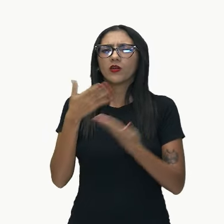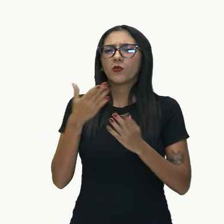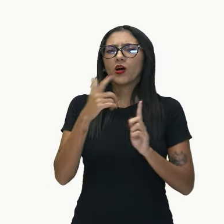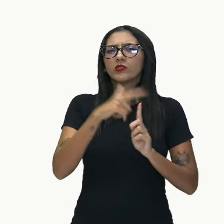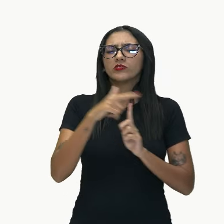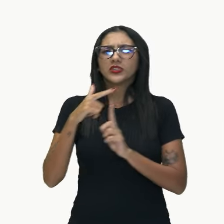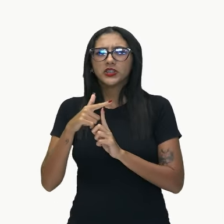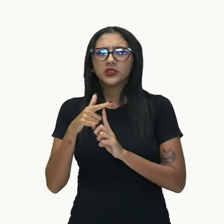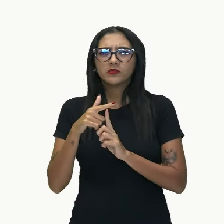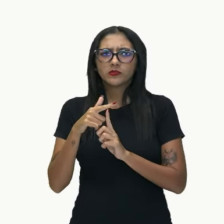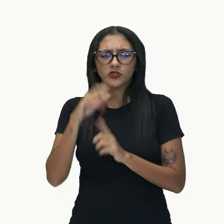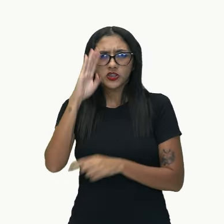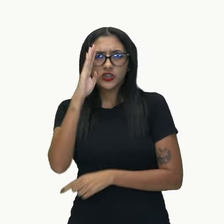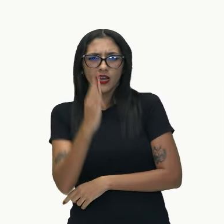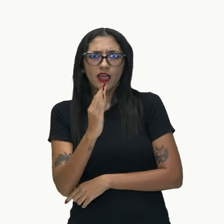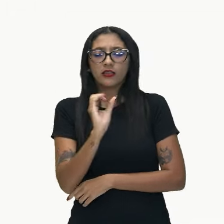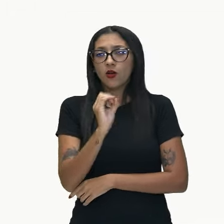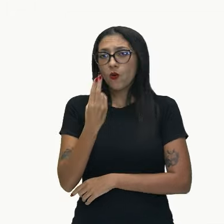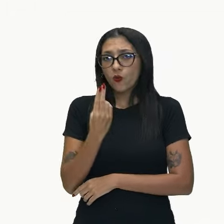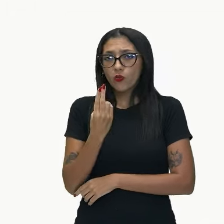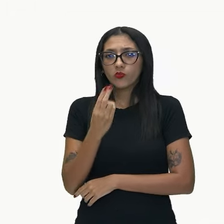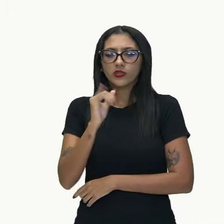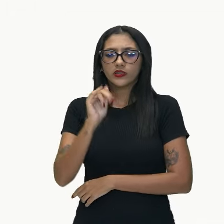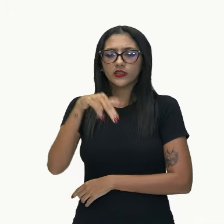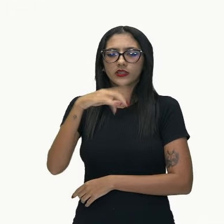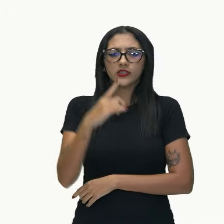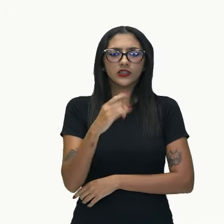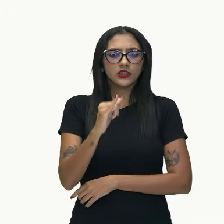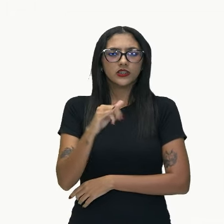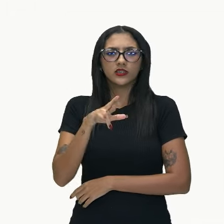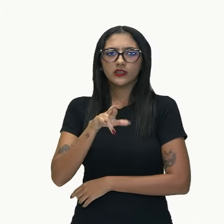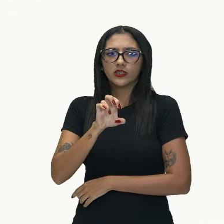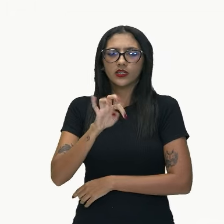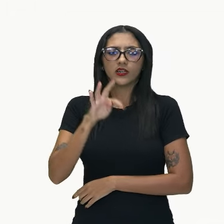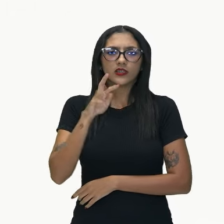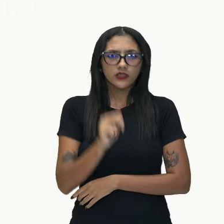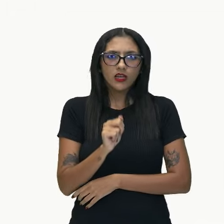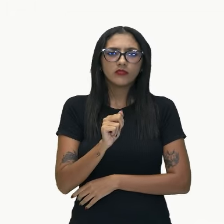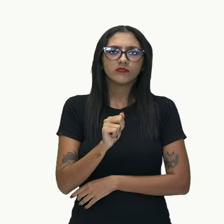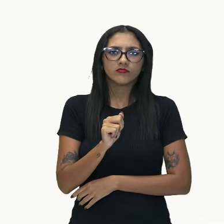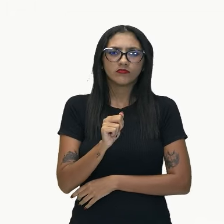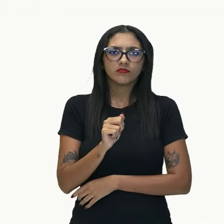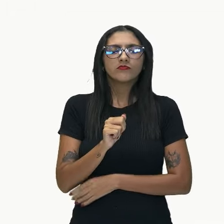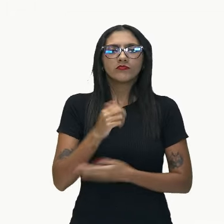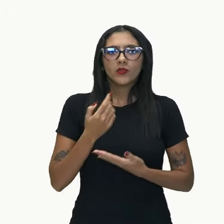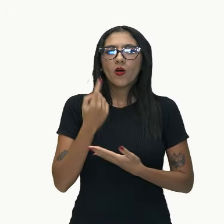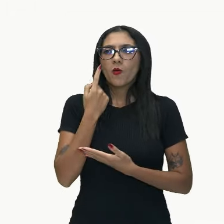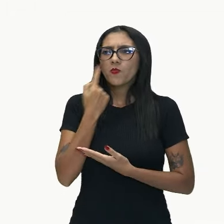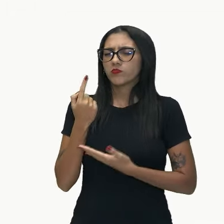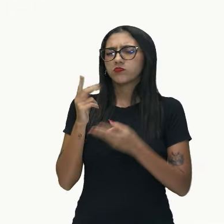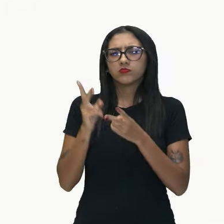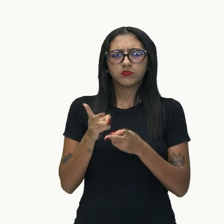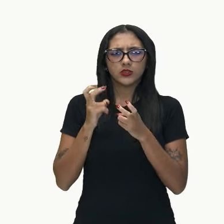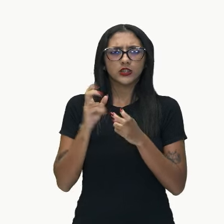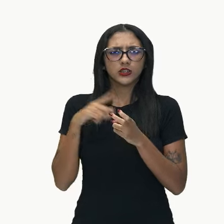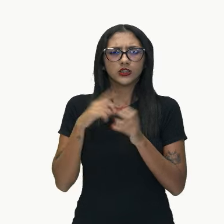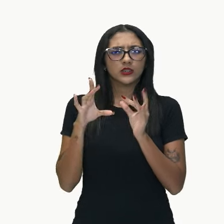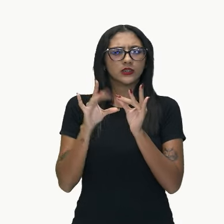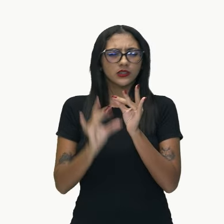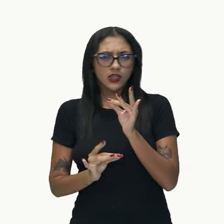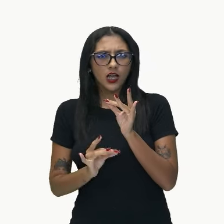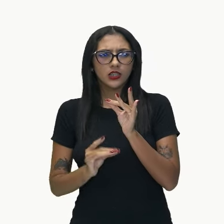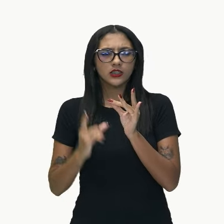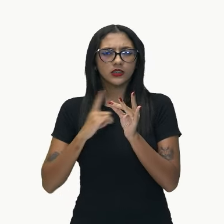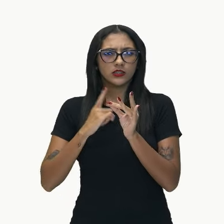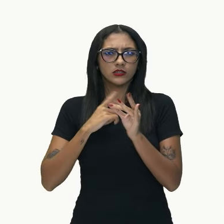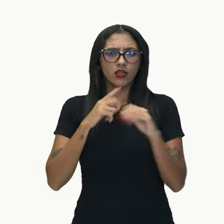professora, e agora? Nota que não tem preposição entre o verbo